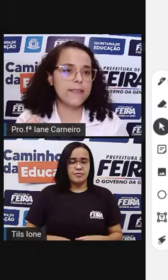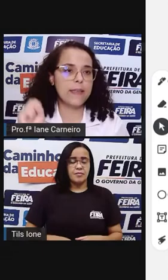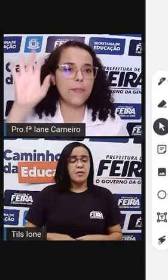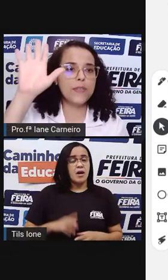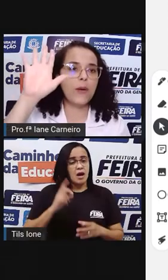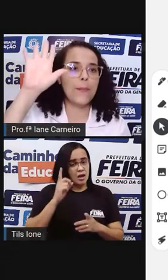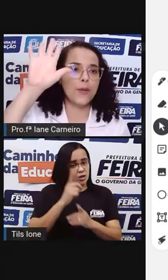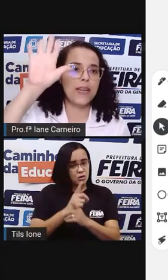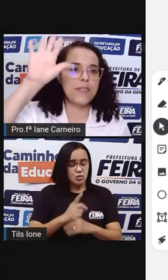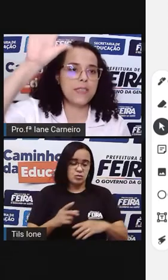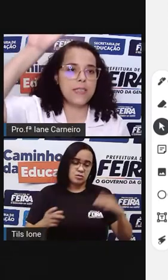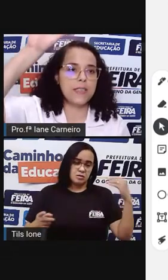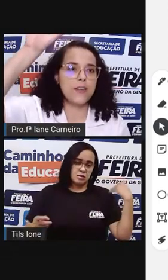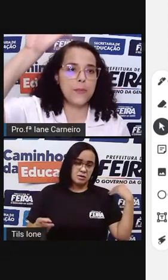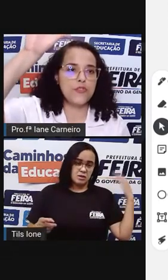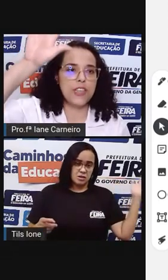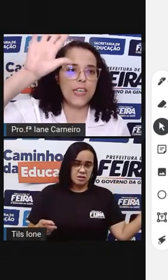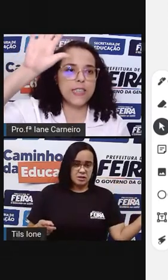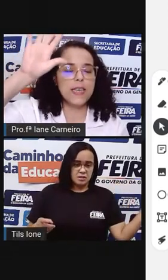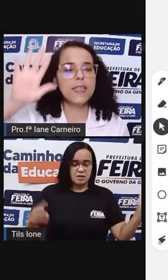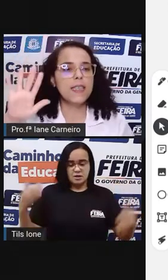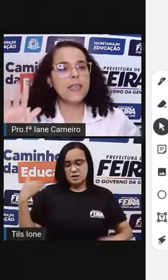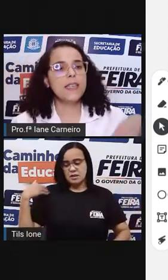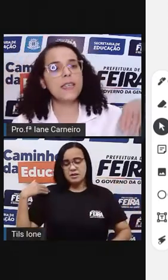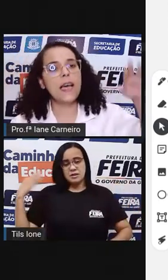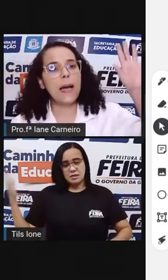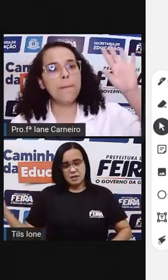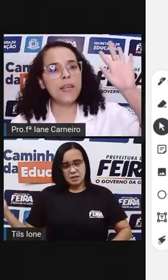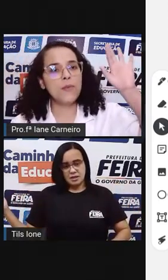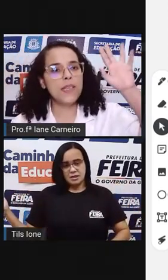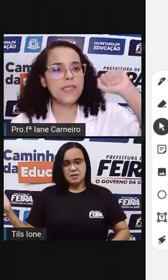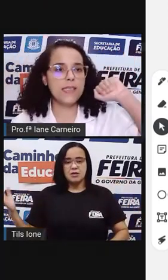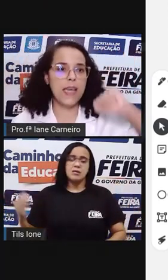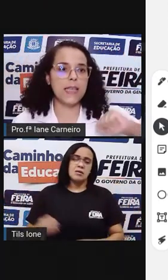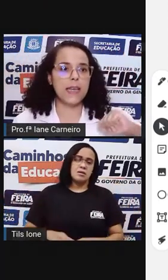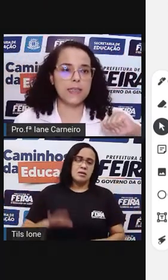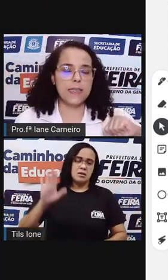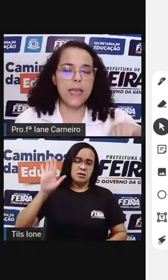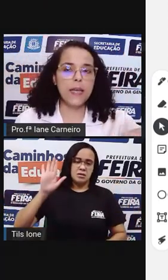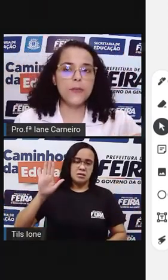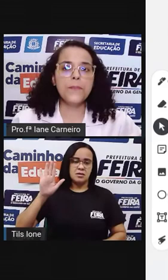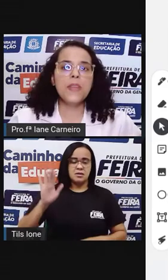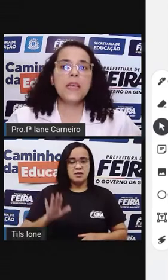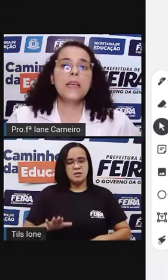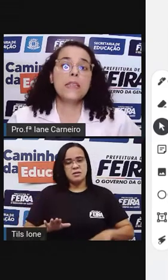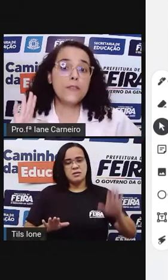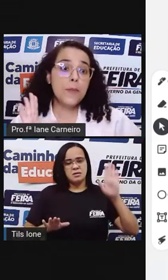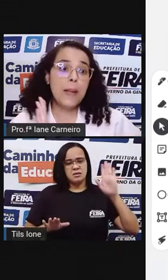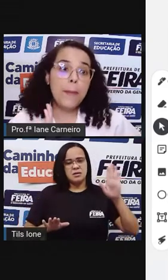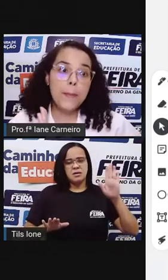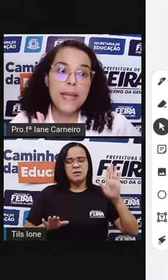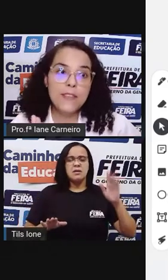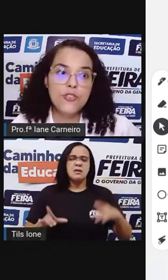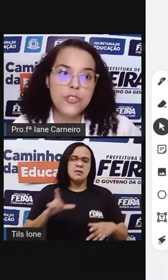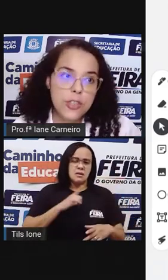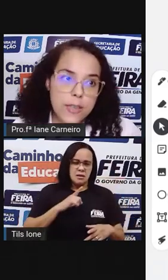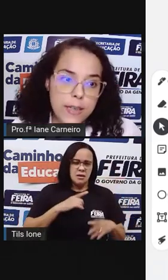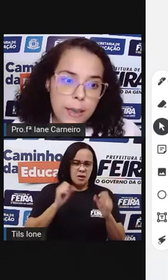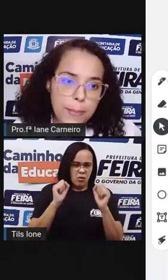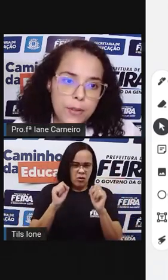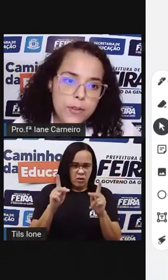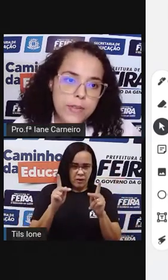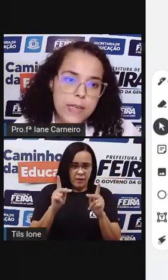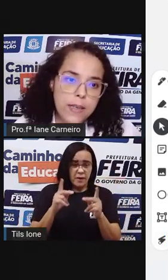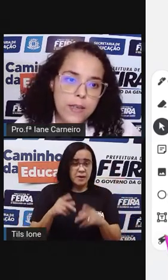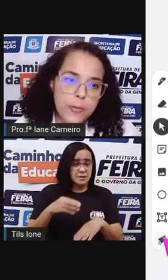direita, tá bom? Então, a pró está levantando aqui, ó, a mão direita e a mão esquerda, certo? Então, vamos lá para a primeira dica